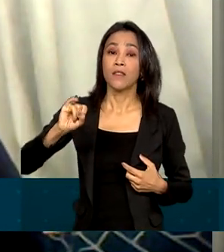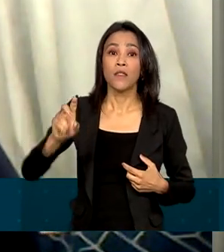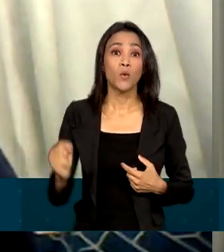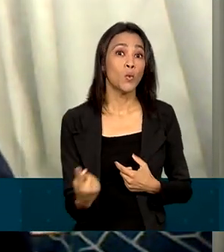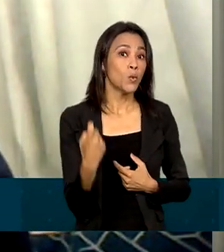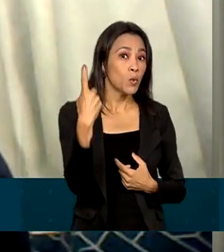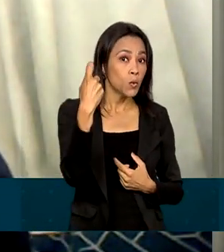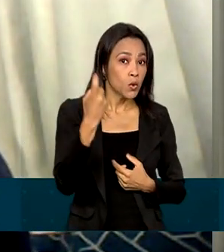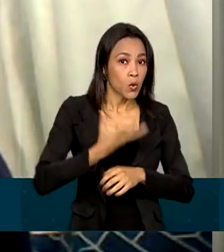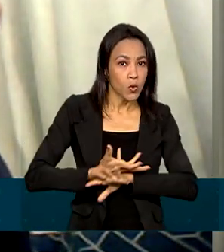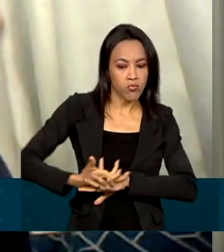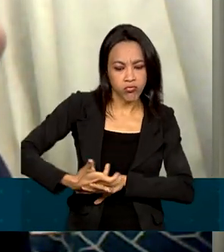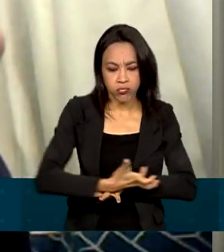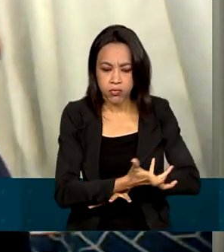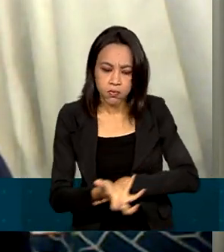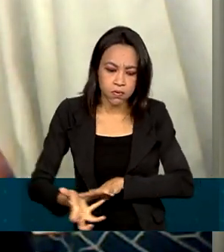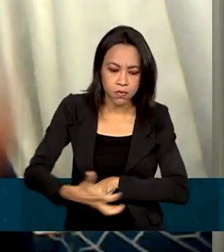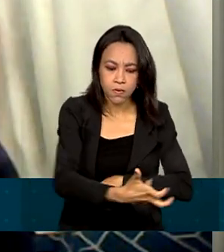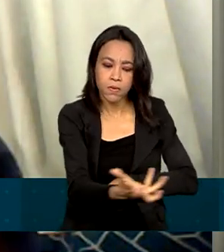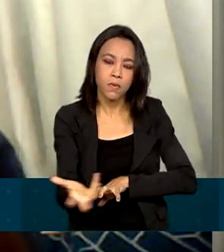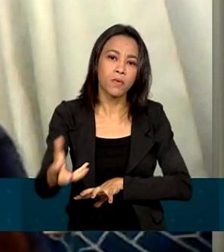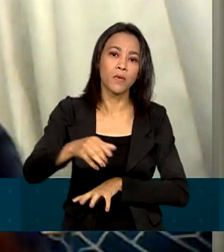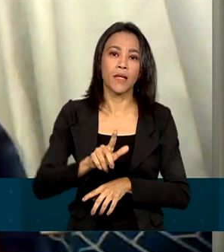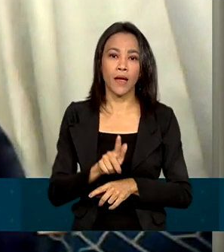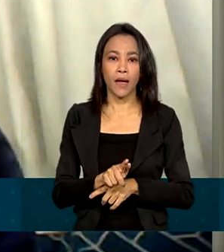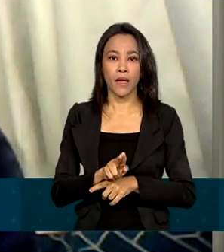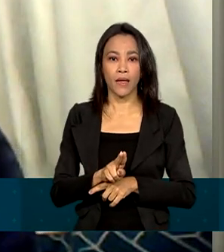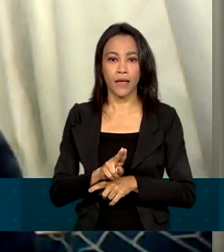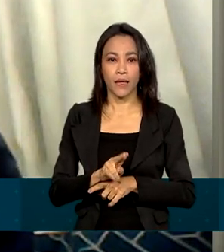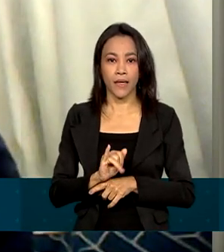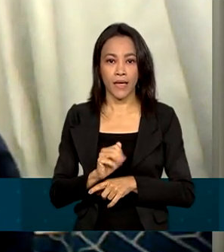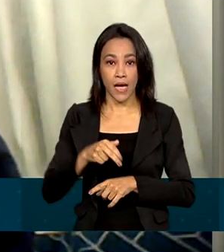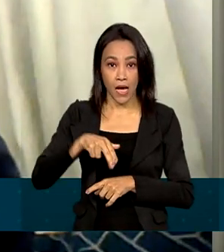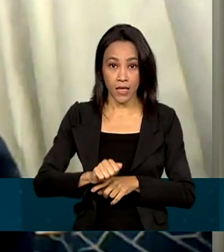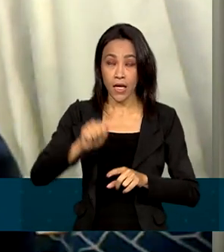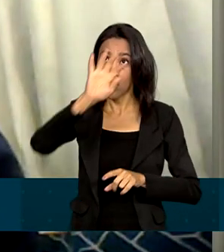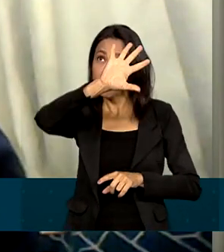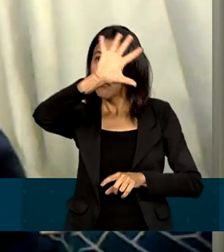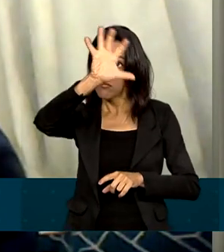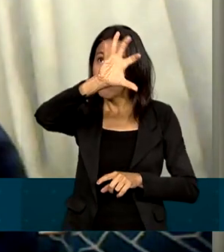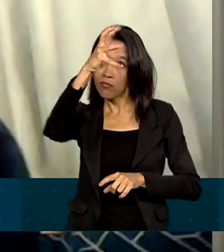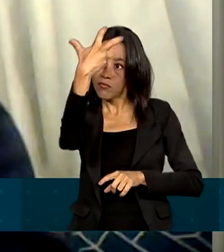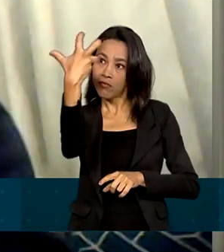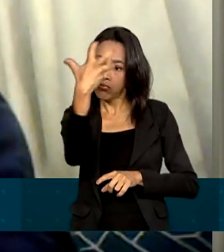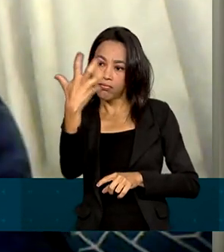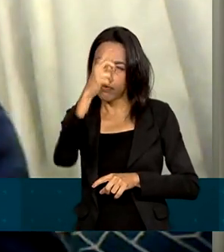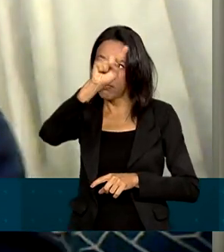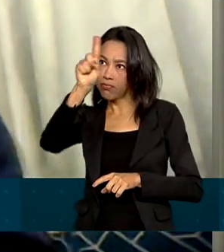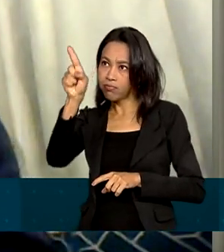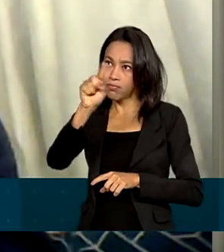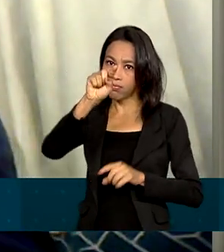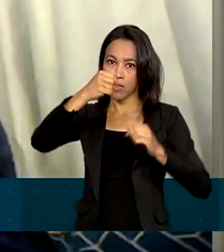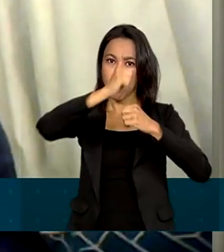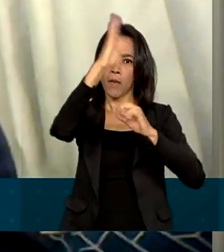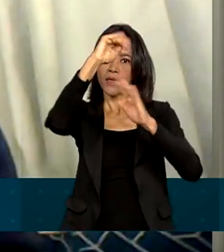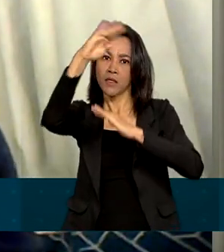recife que inicia ali na Guiana Francesa, passa na costa norte do Brasil, na costa nordeste e chega